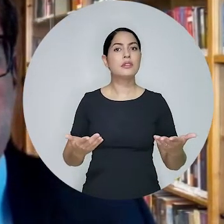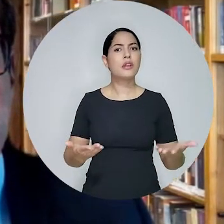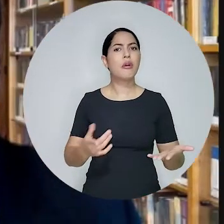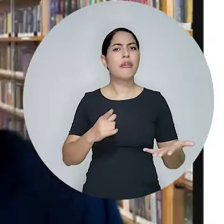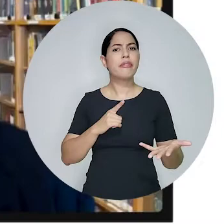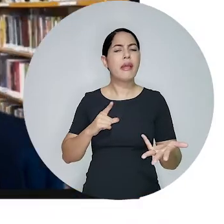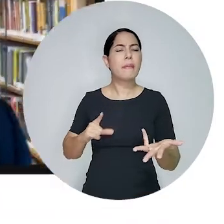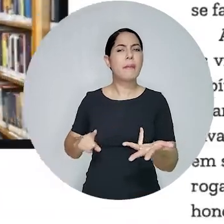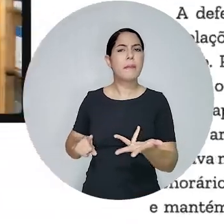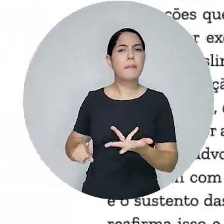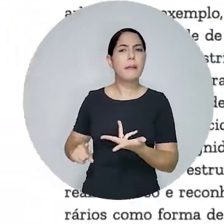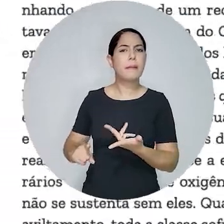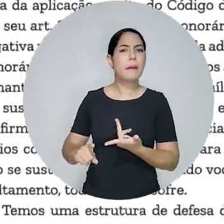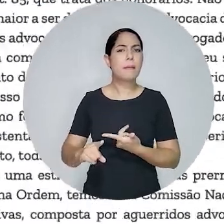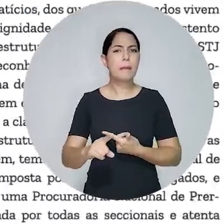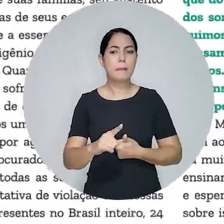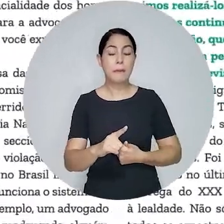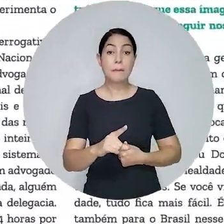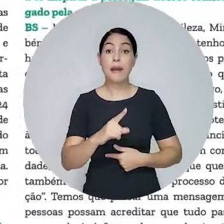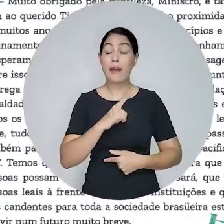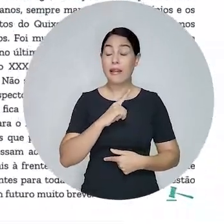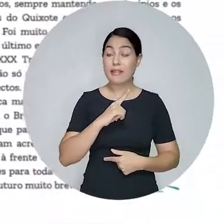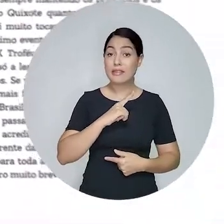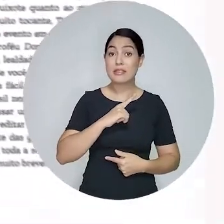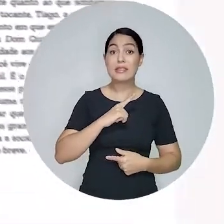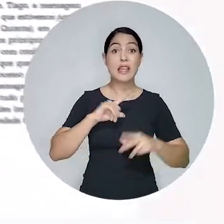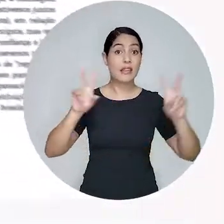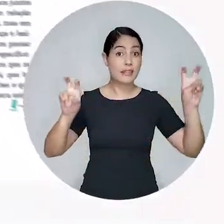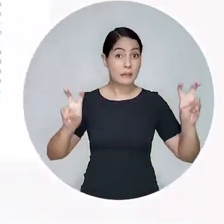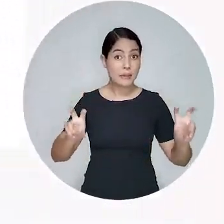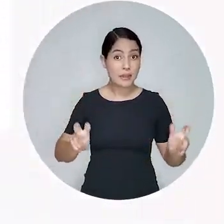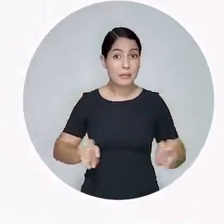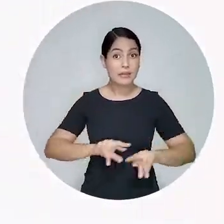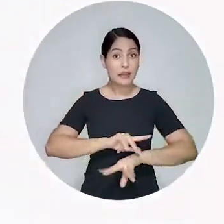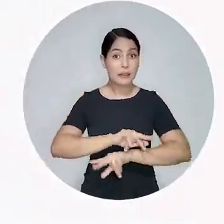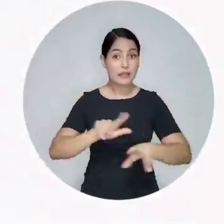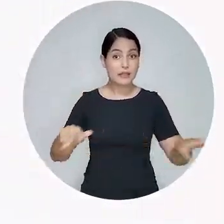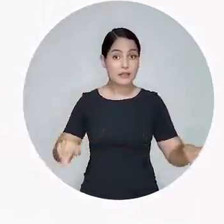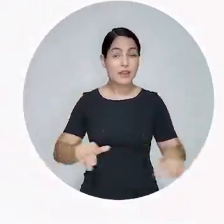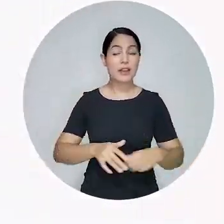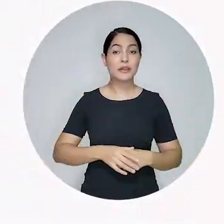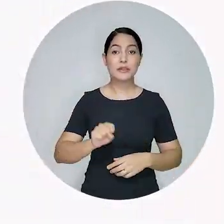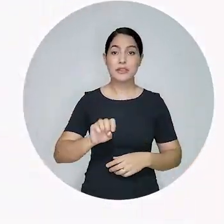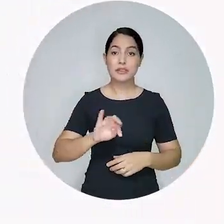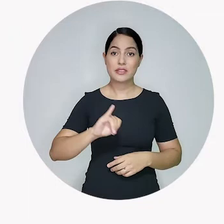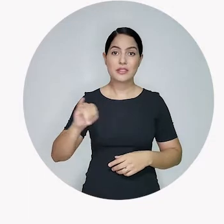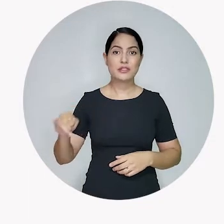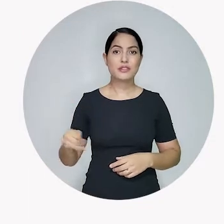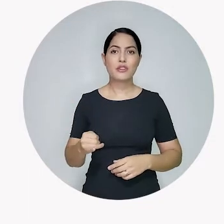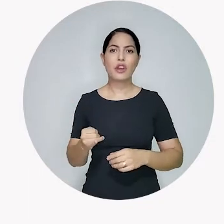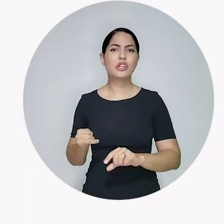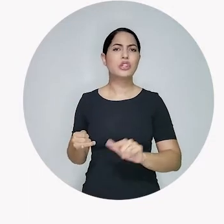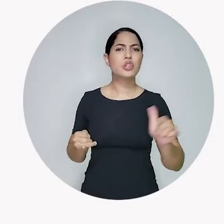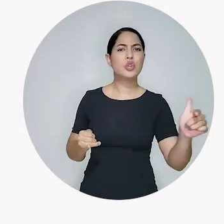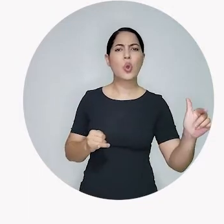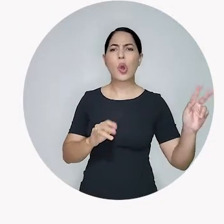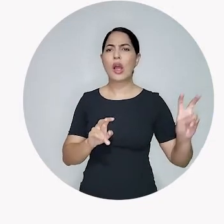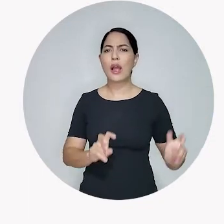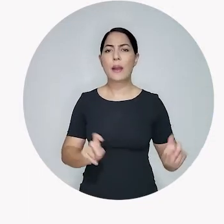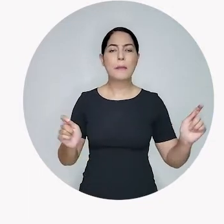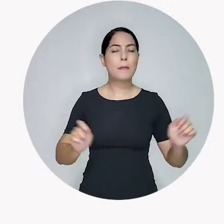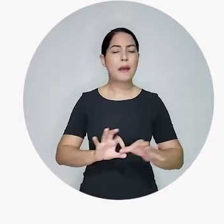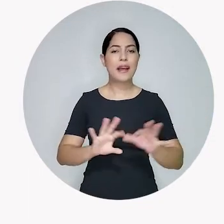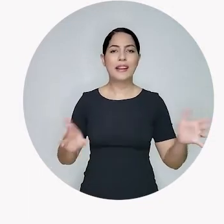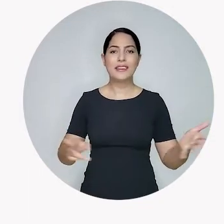Salles. Tanto essa matéria quanto outras relacionadas à advocacia e à ordem dos advogados do Brasil, você pode conferir pelo